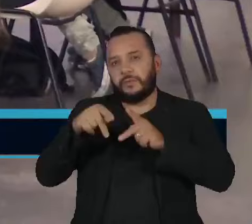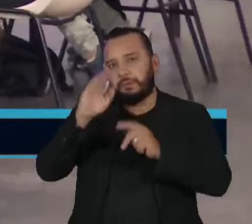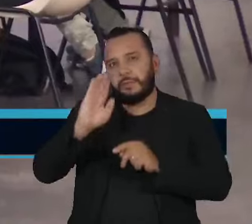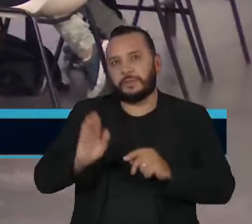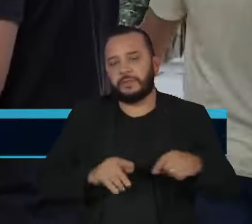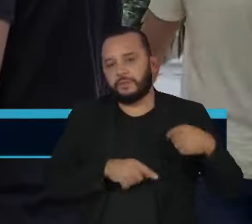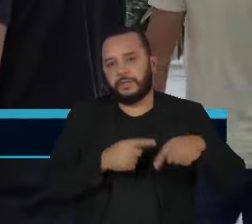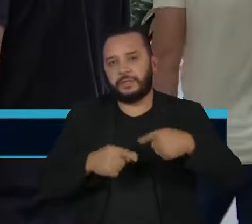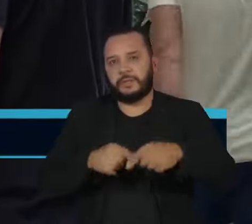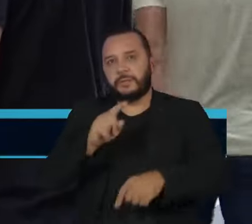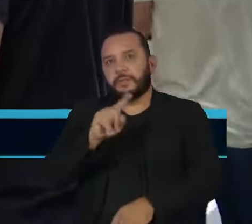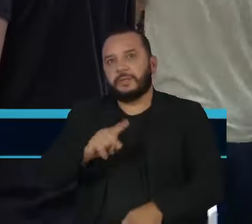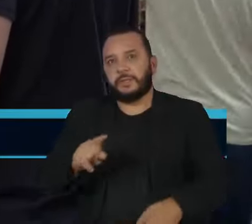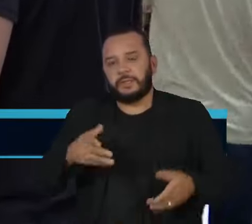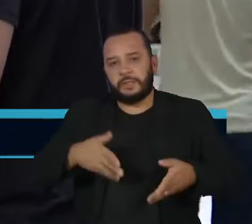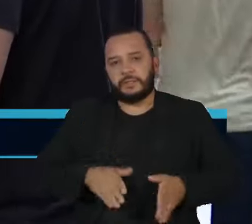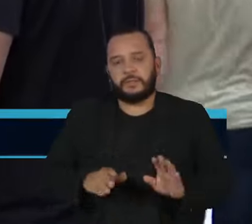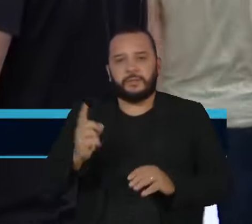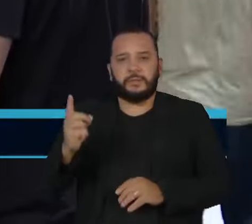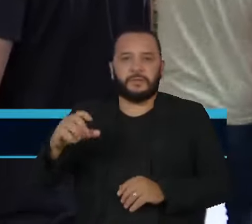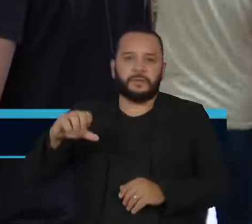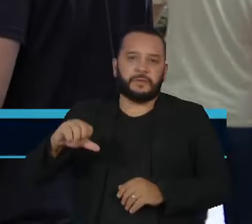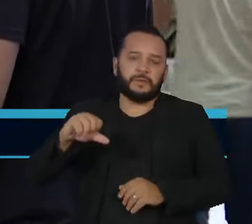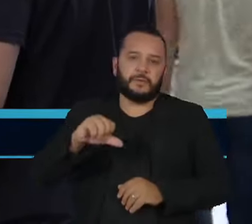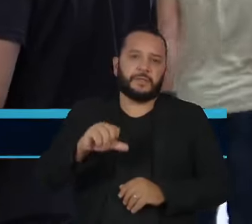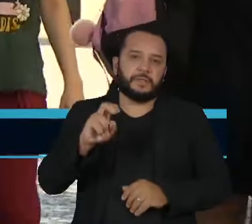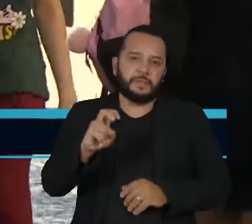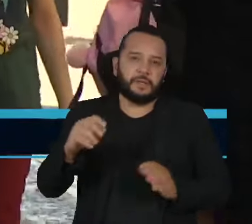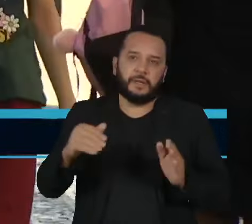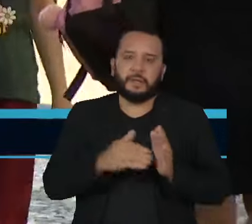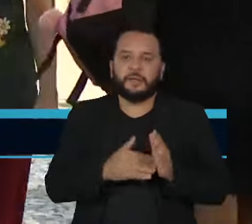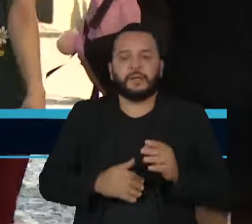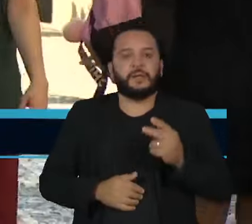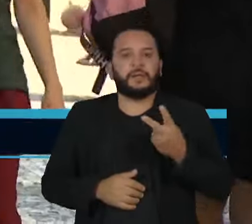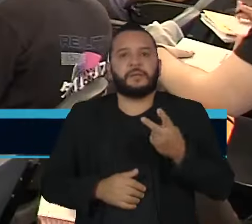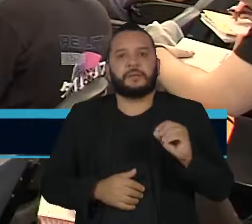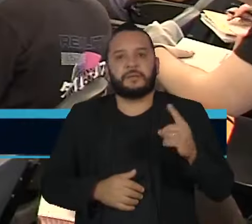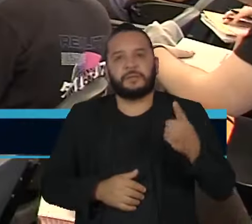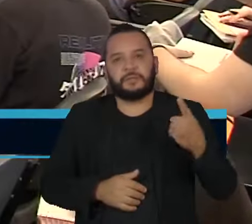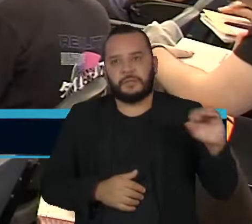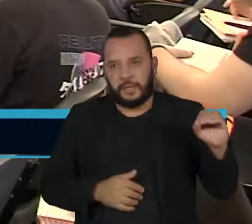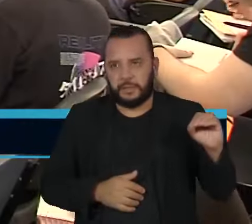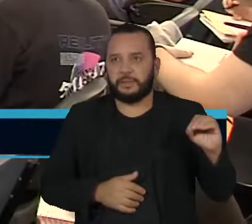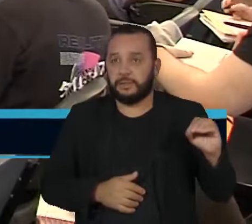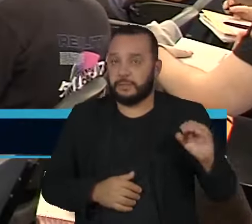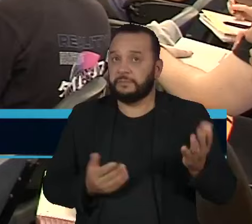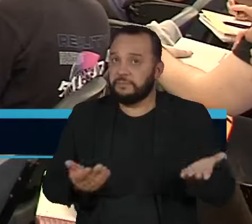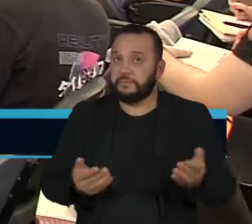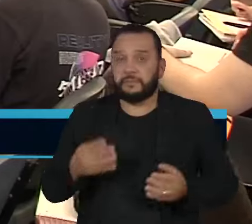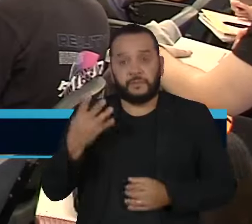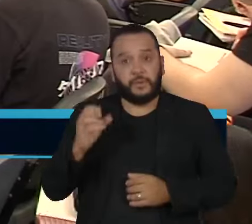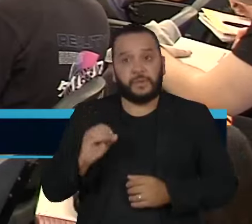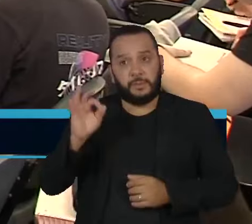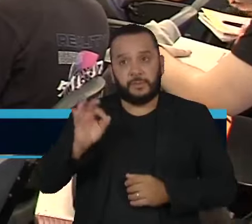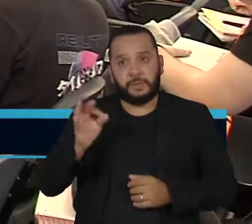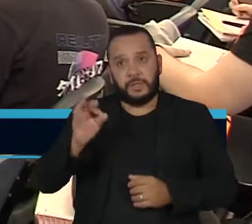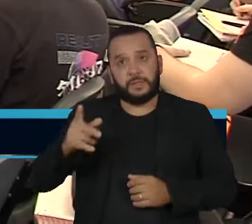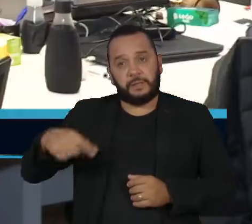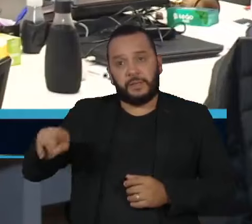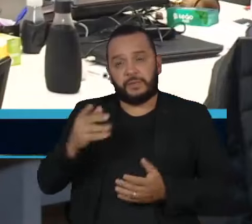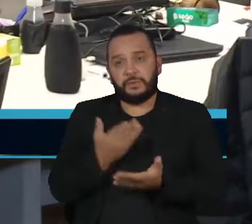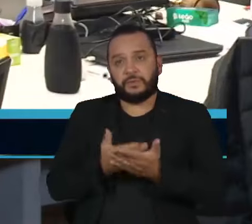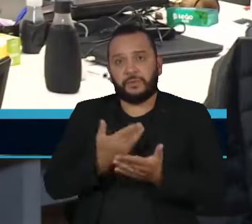formada por jovens nascidos entre 1995 e 2010, enquanto 40% deles estudam,